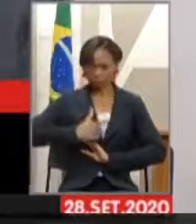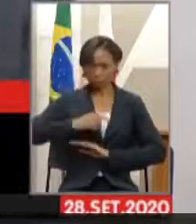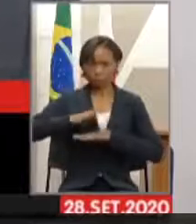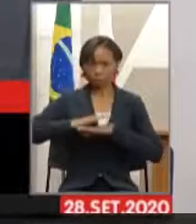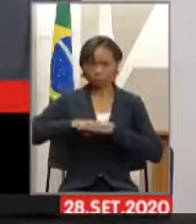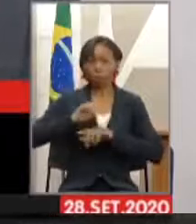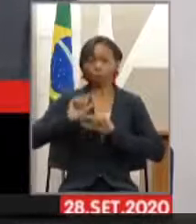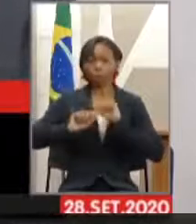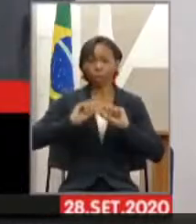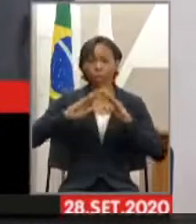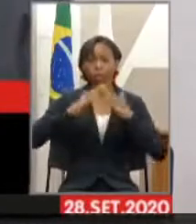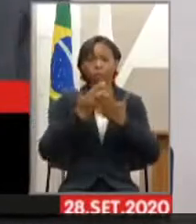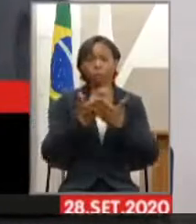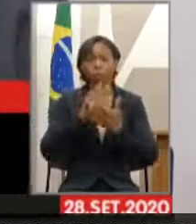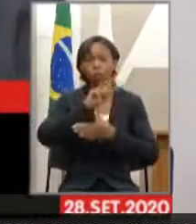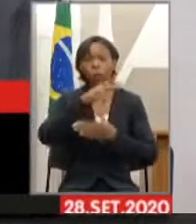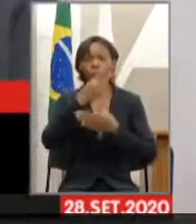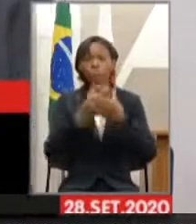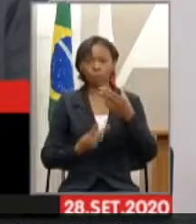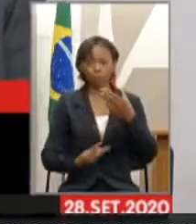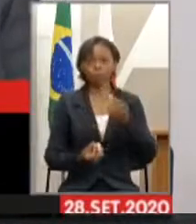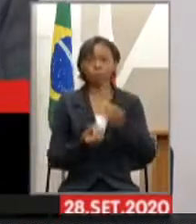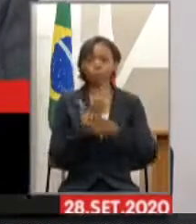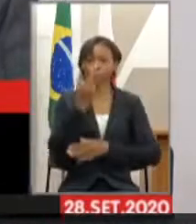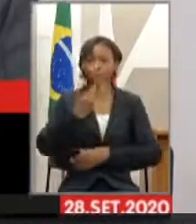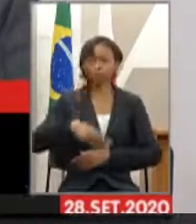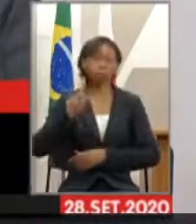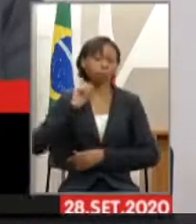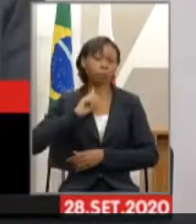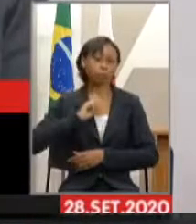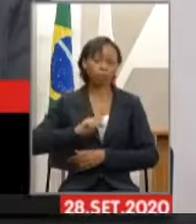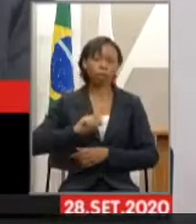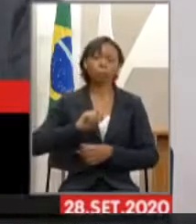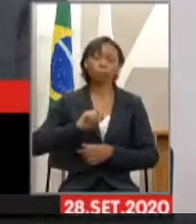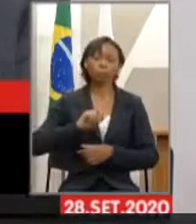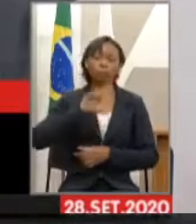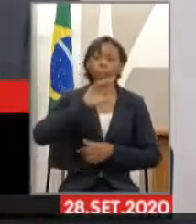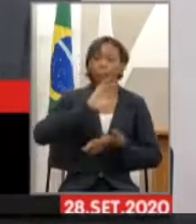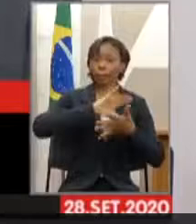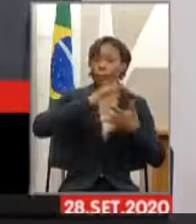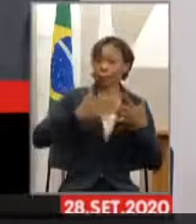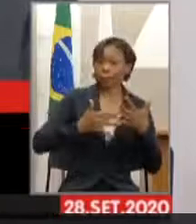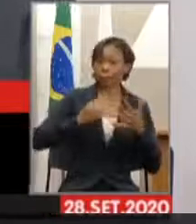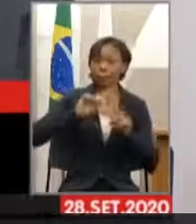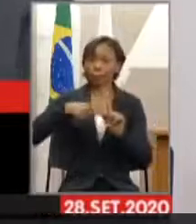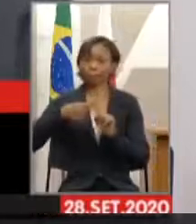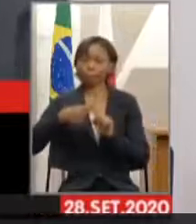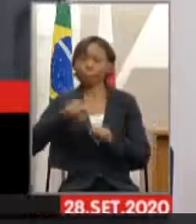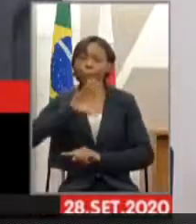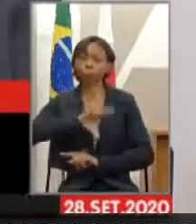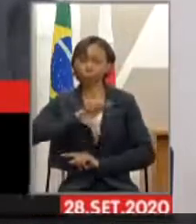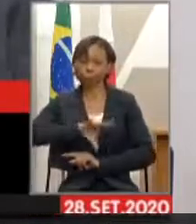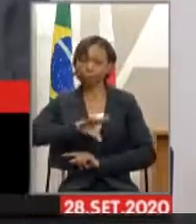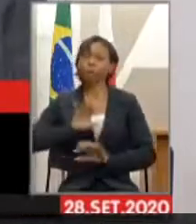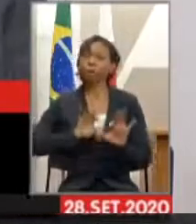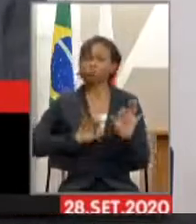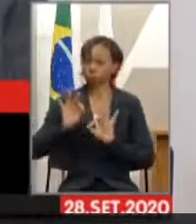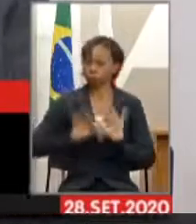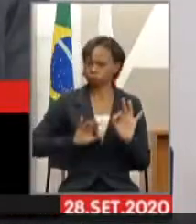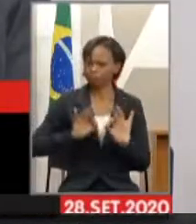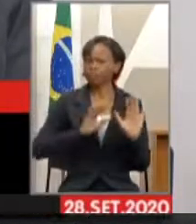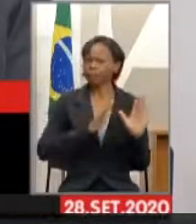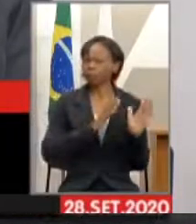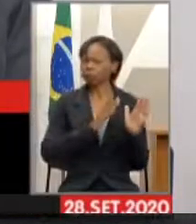escola bilíngue em Minas Gerais, línguas e português. A gente está tratando disso. É um processo